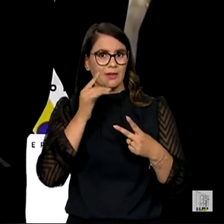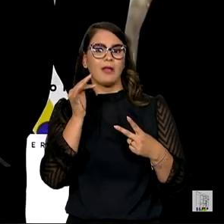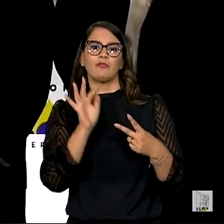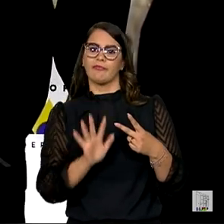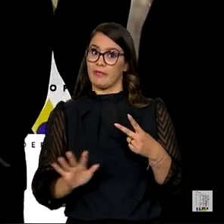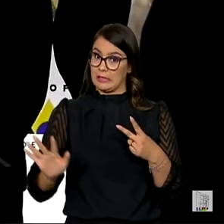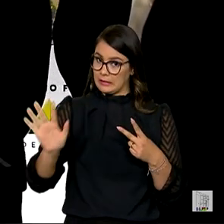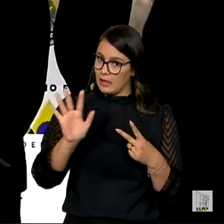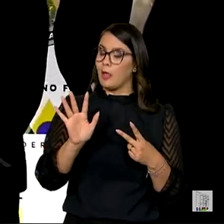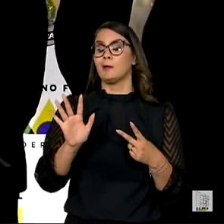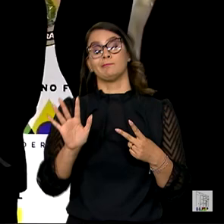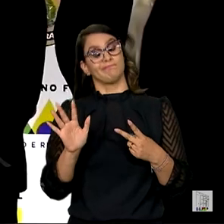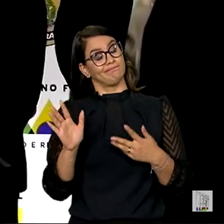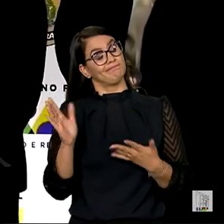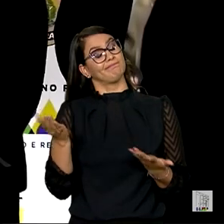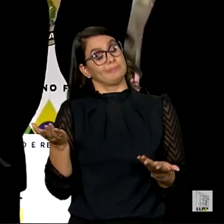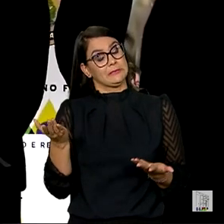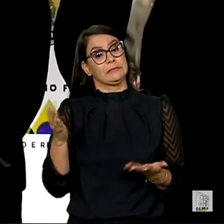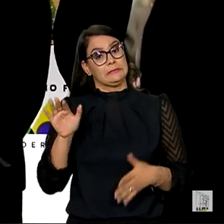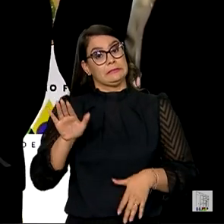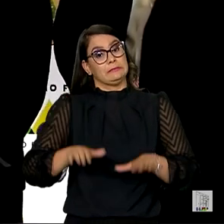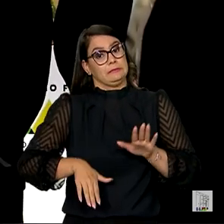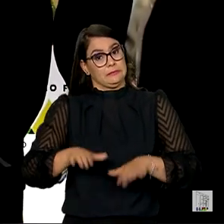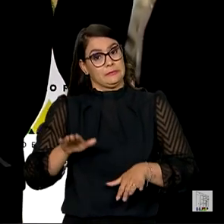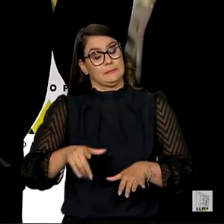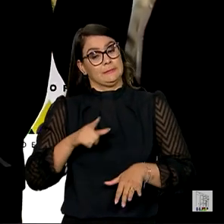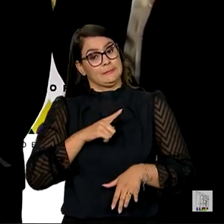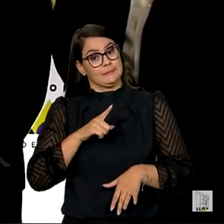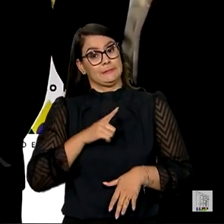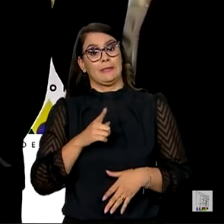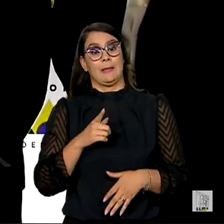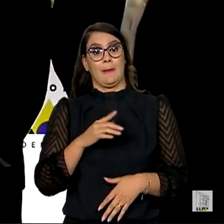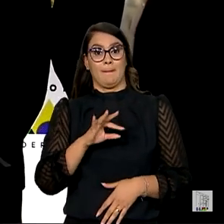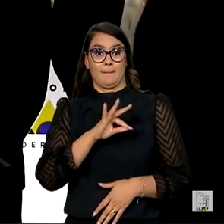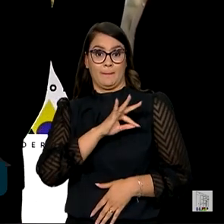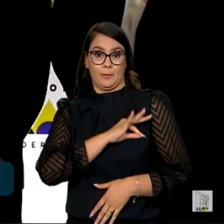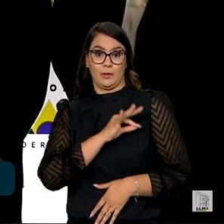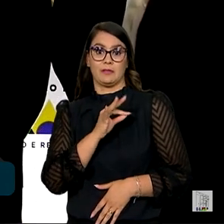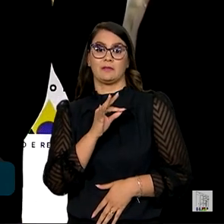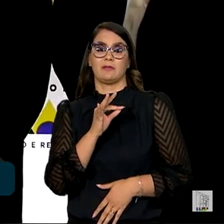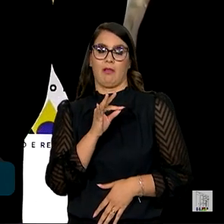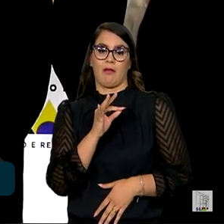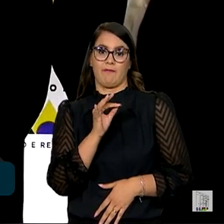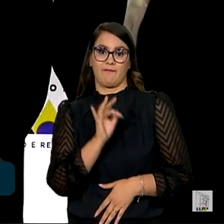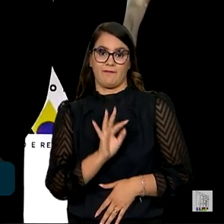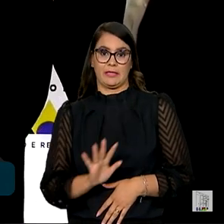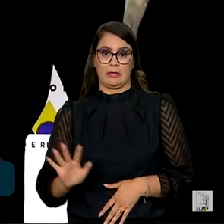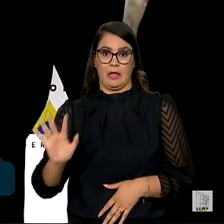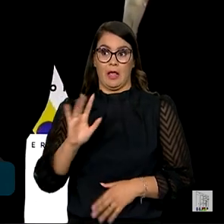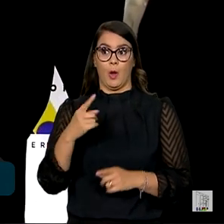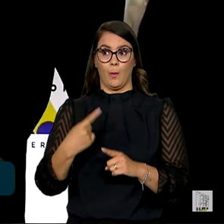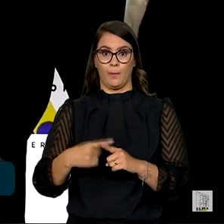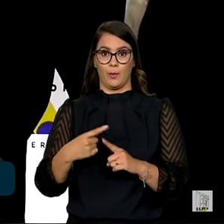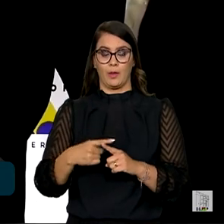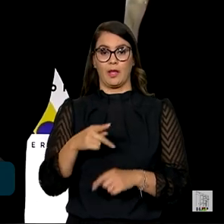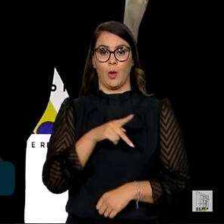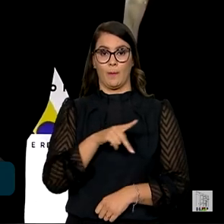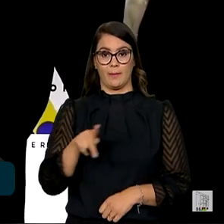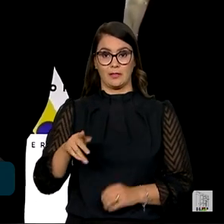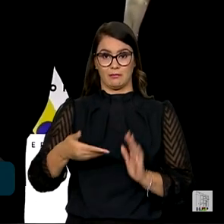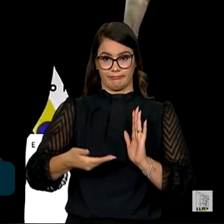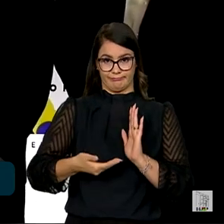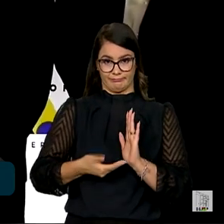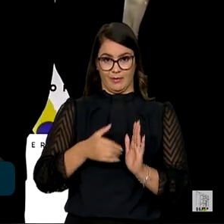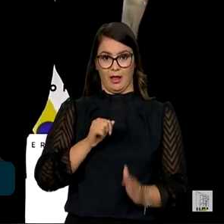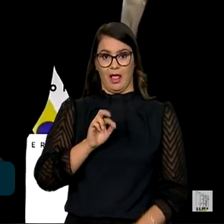faz com que nós tenhamos essa presença da Polícia Federal, inclusive porque o presidente da Câmara, deputado Arthur